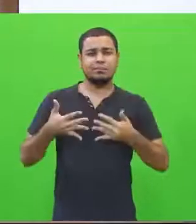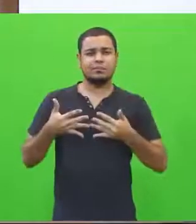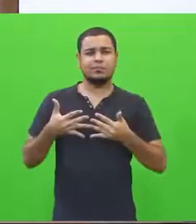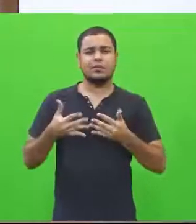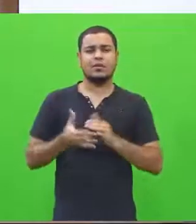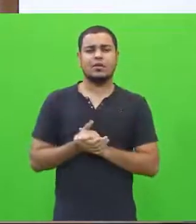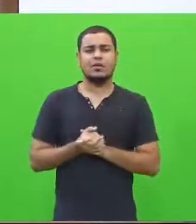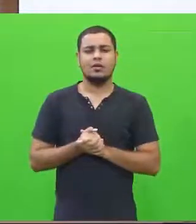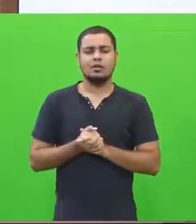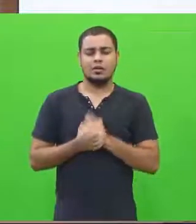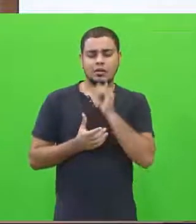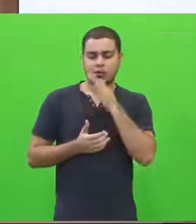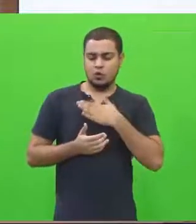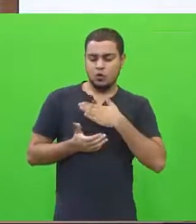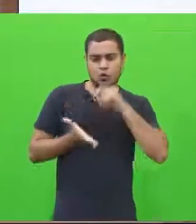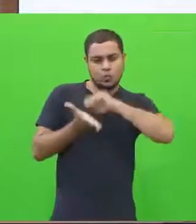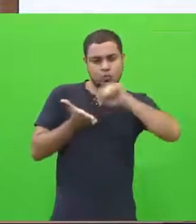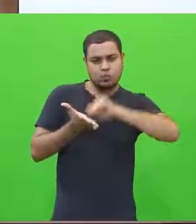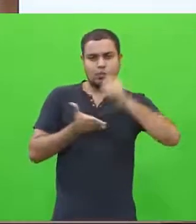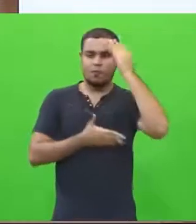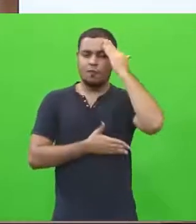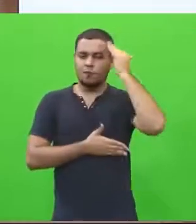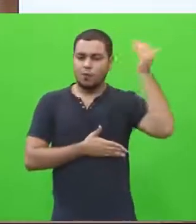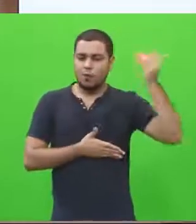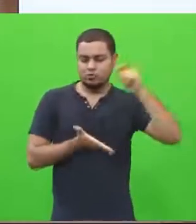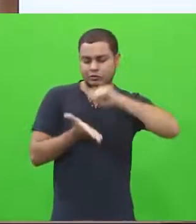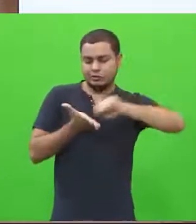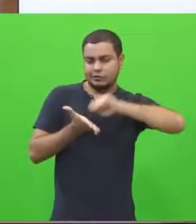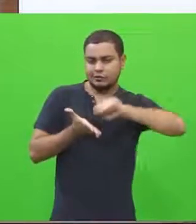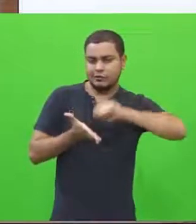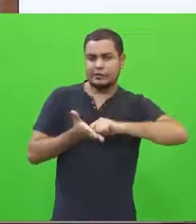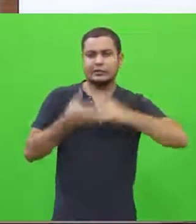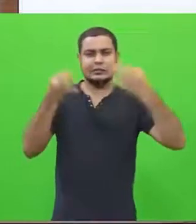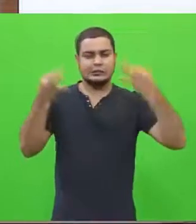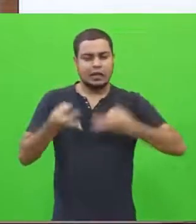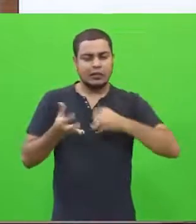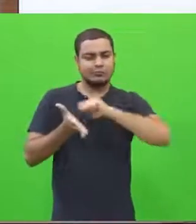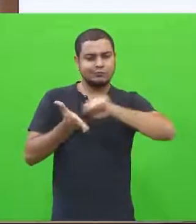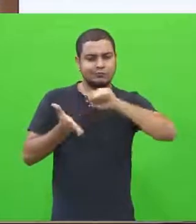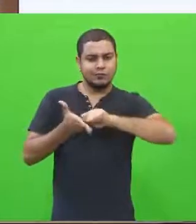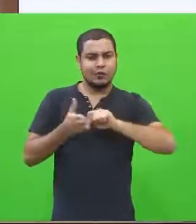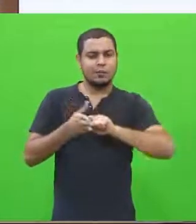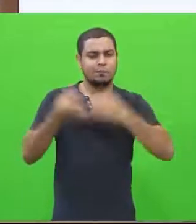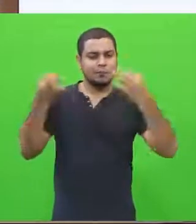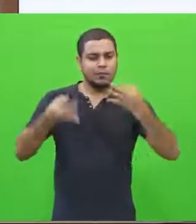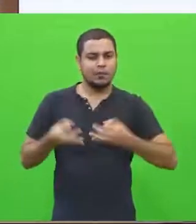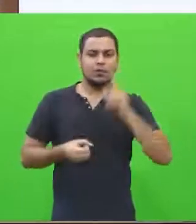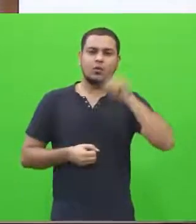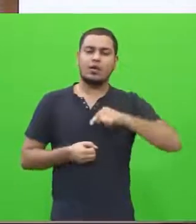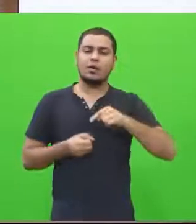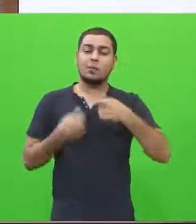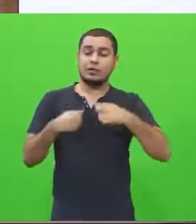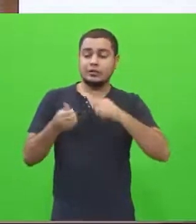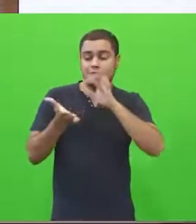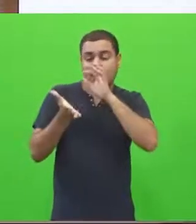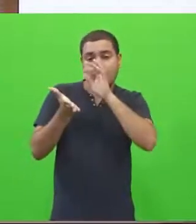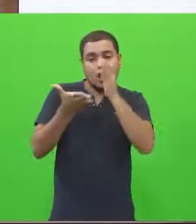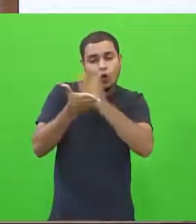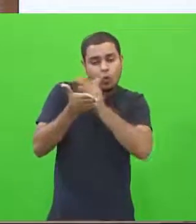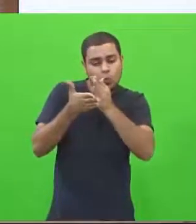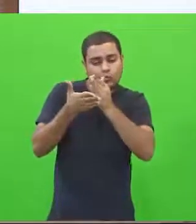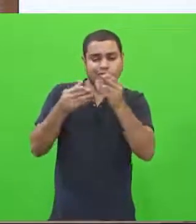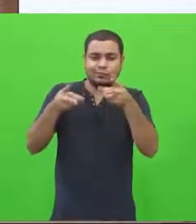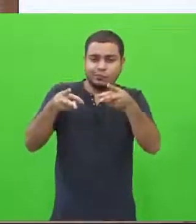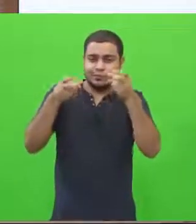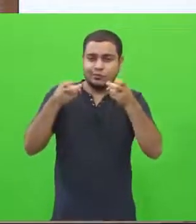para ser um grande escritor, ou seja, escrever de uma forma significativa, é preciso alguns pontos que precisam ser observados.